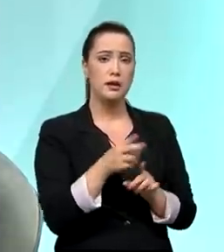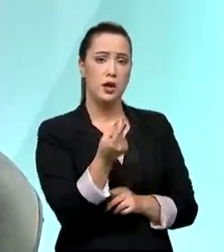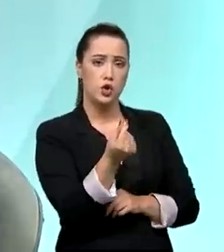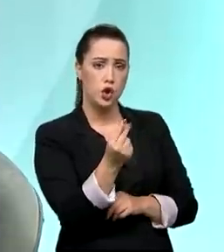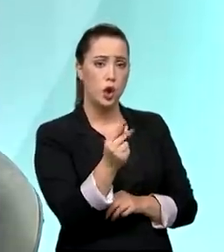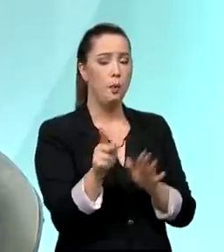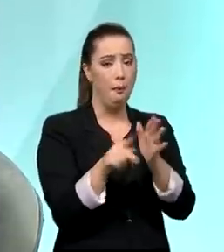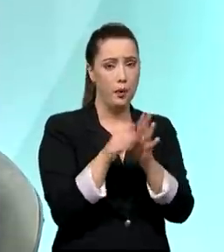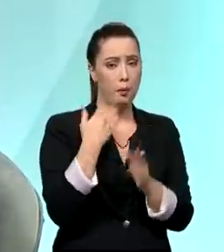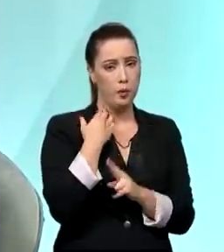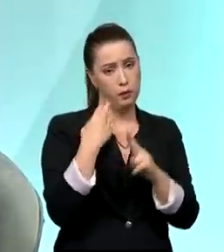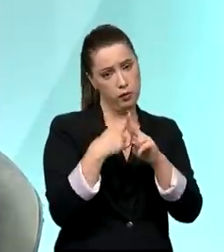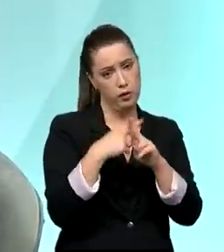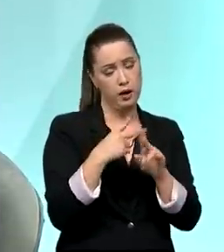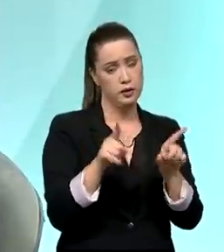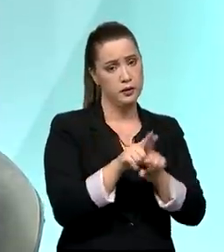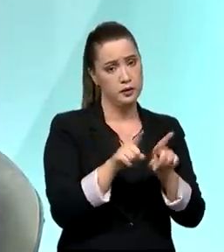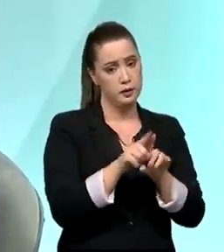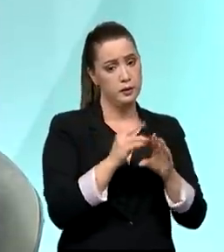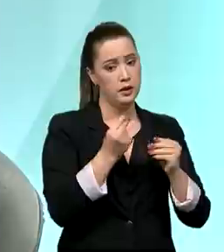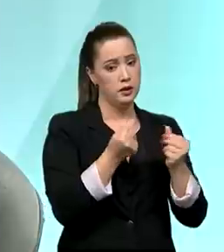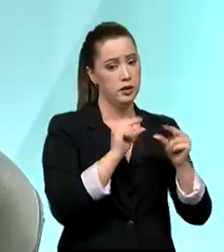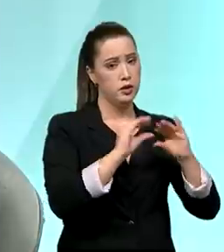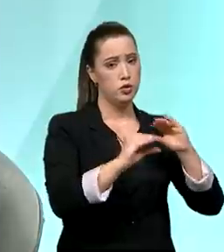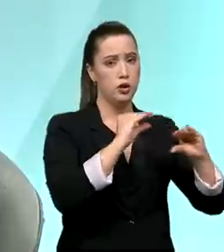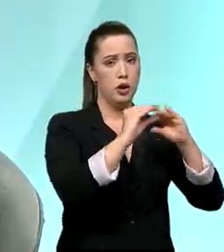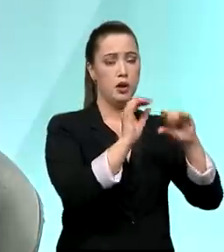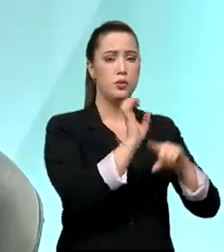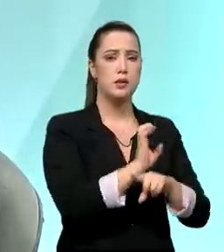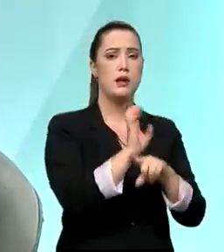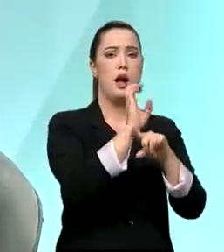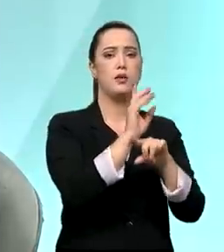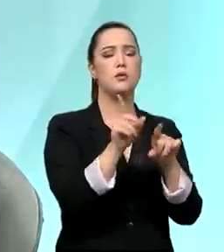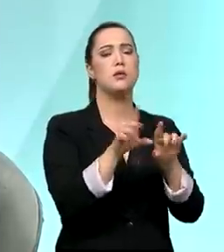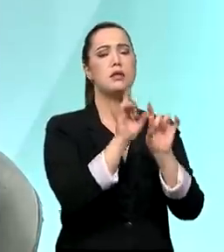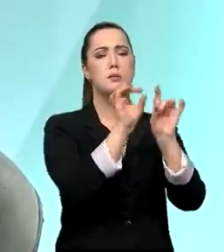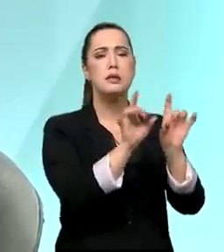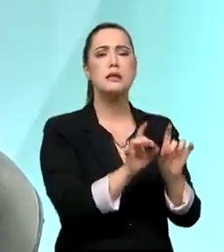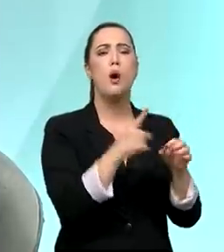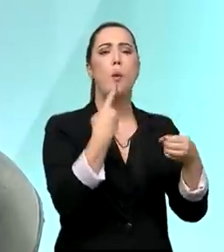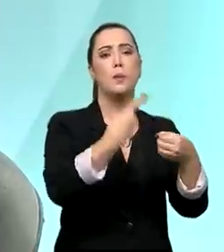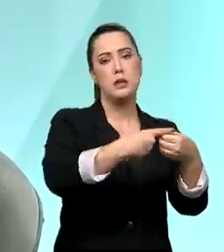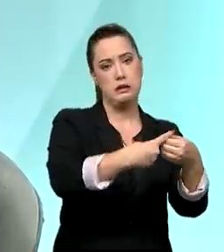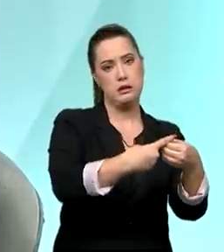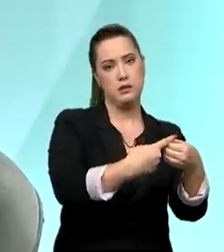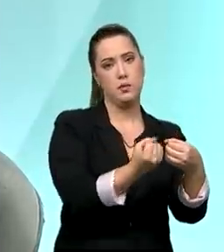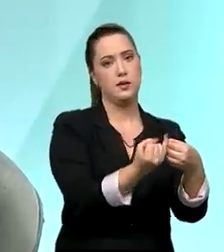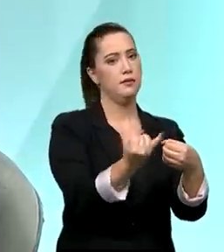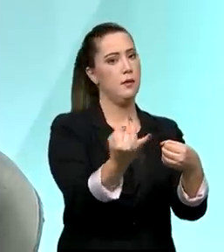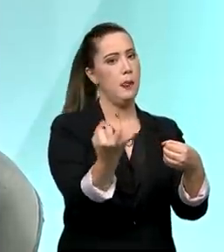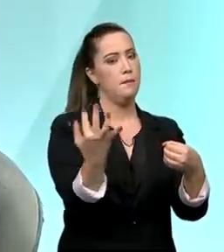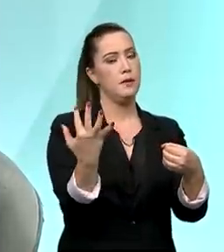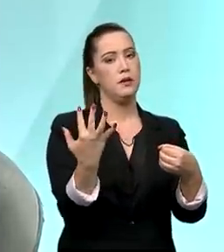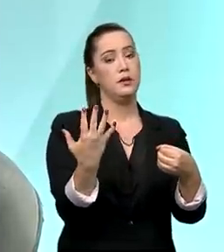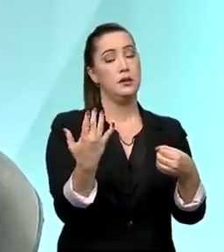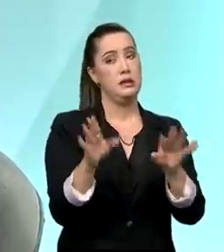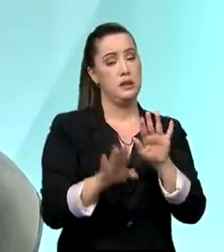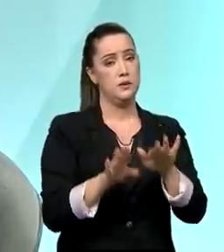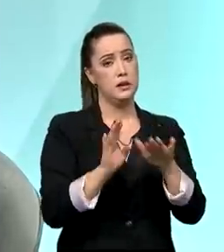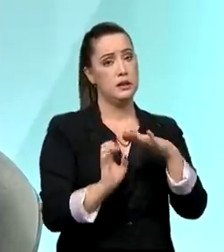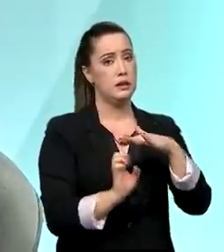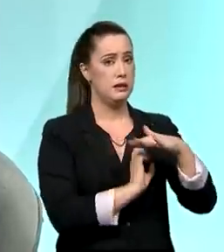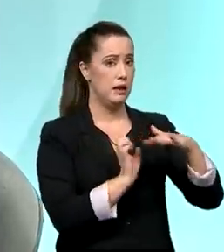Além disso, existe muito recurso para estados, em especial municípios. Então, várias das obras, e estatais,